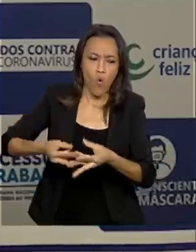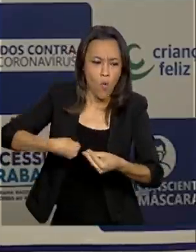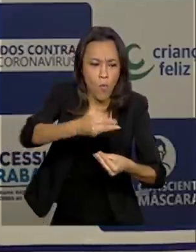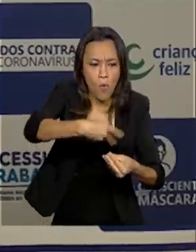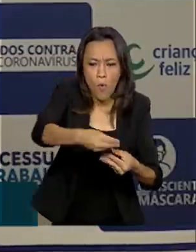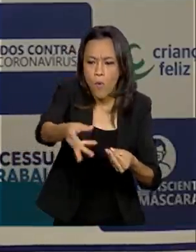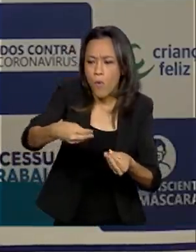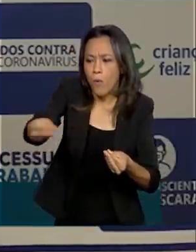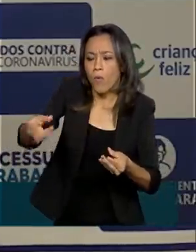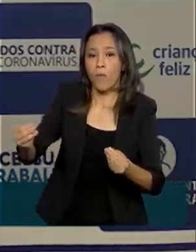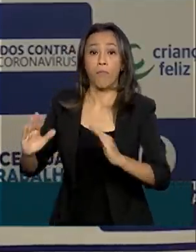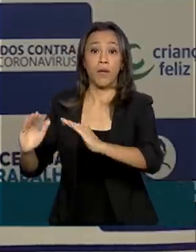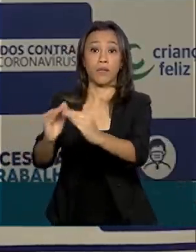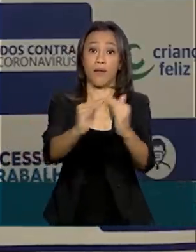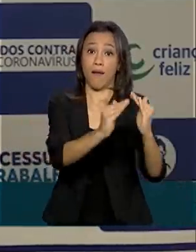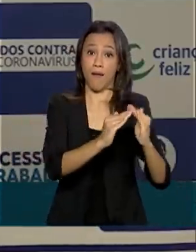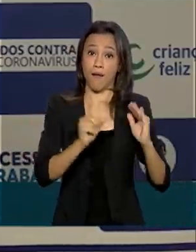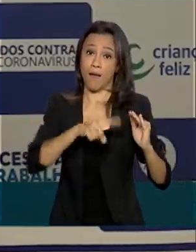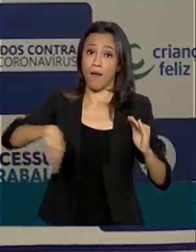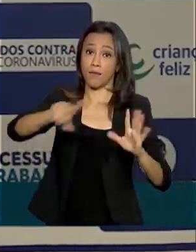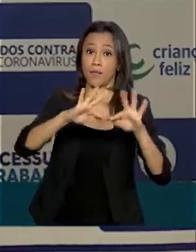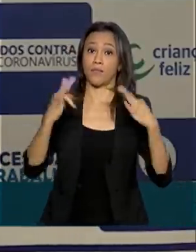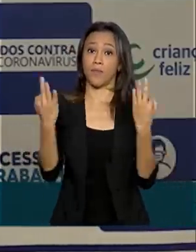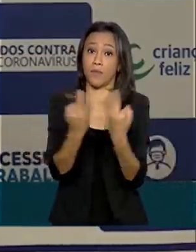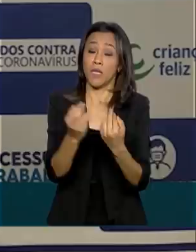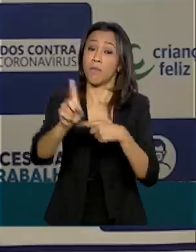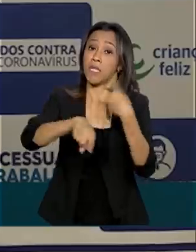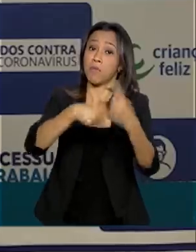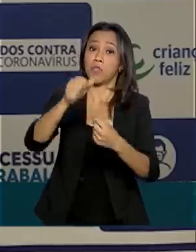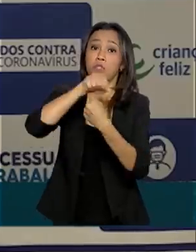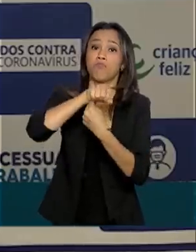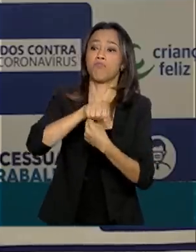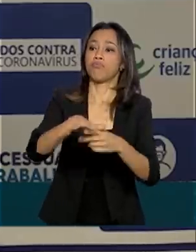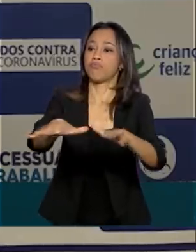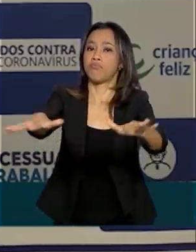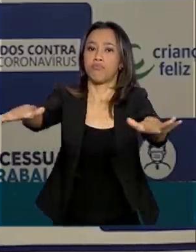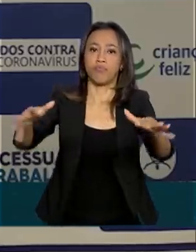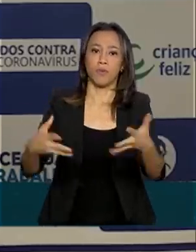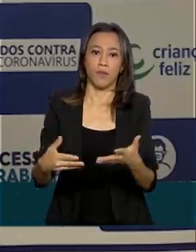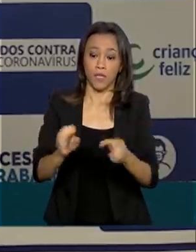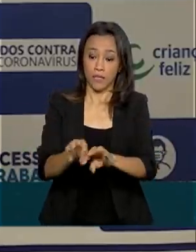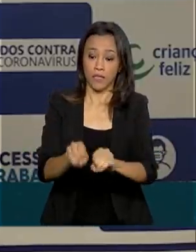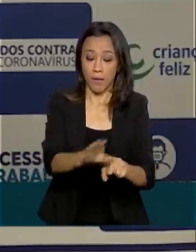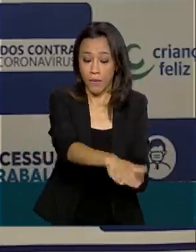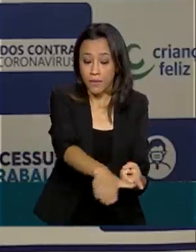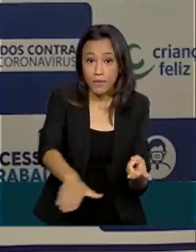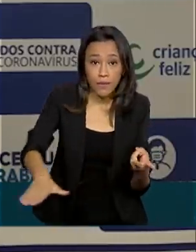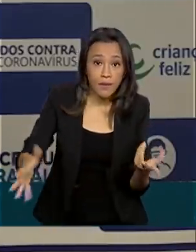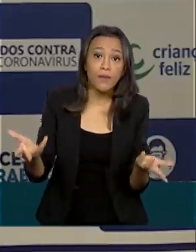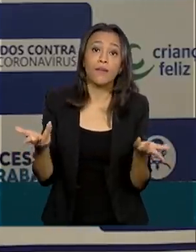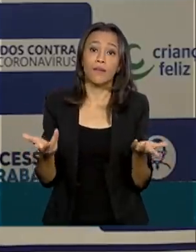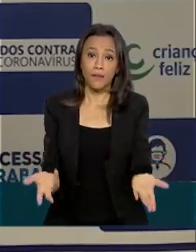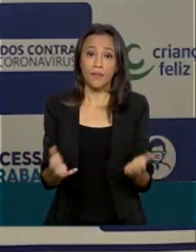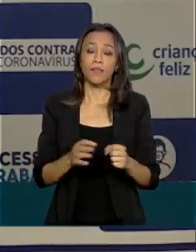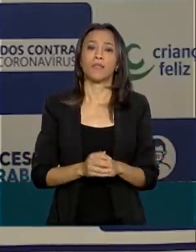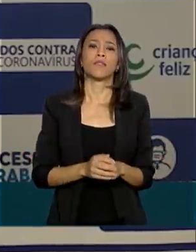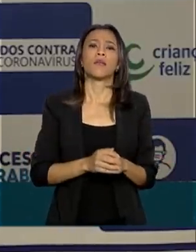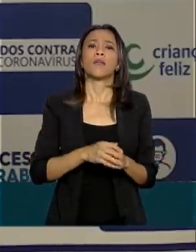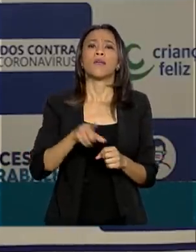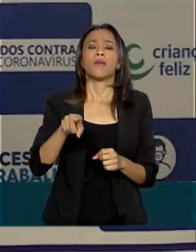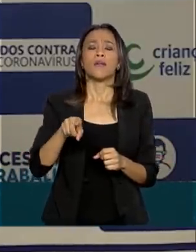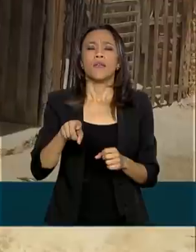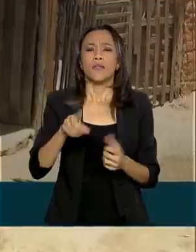devidamente higienizadas, para que eles possam reproduzir com as crianças as atividades que os visitadores estão